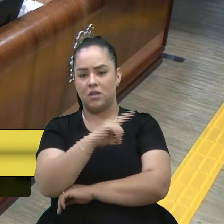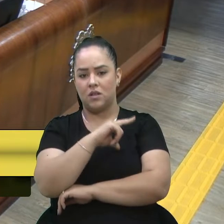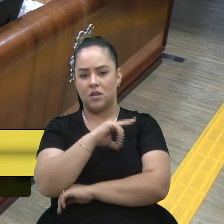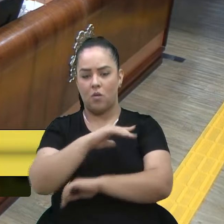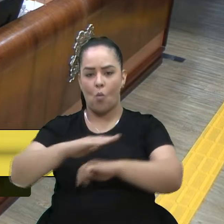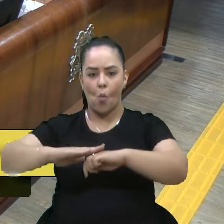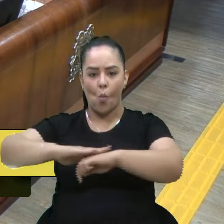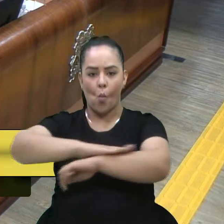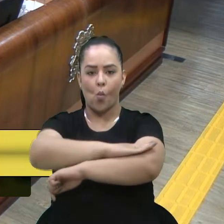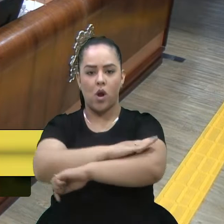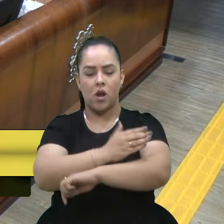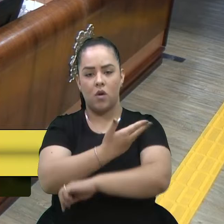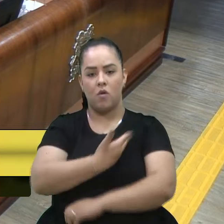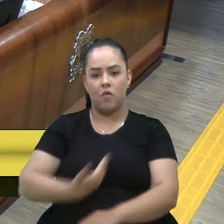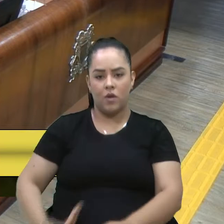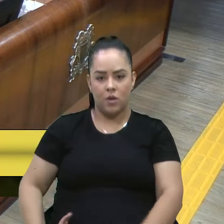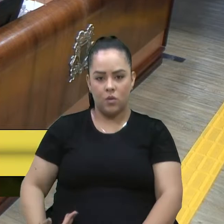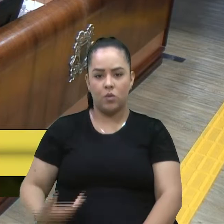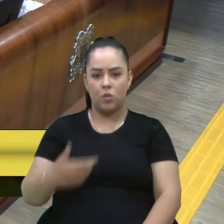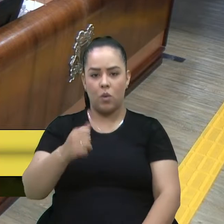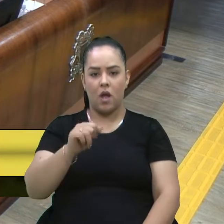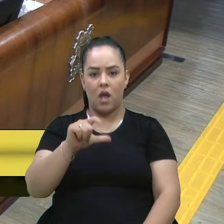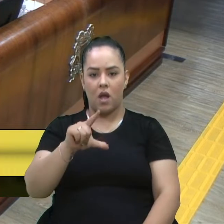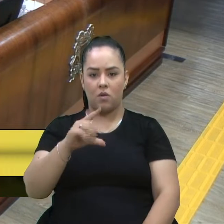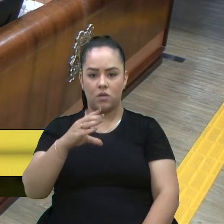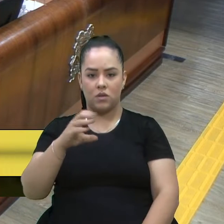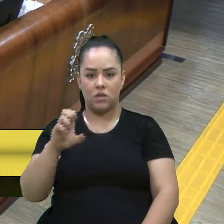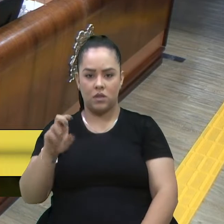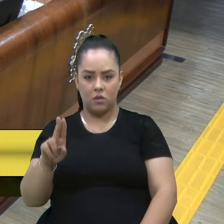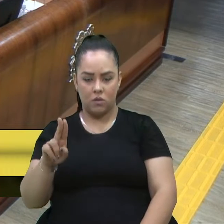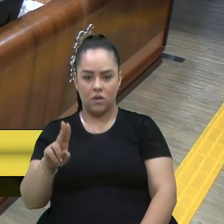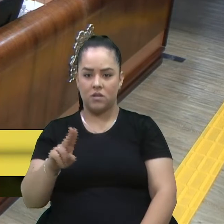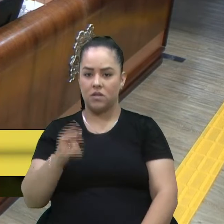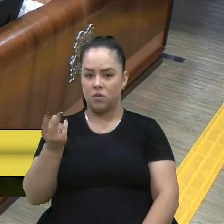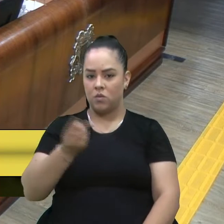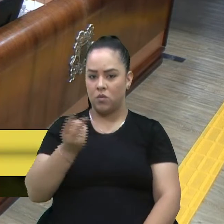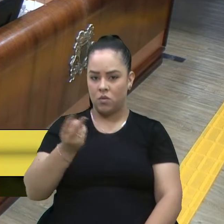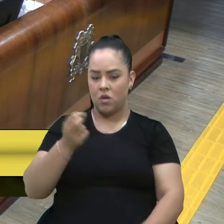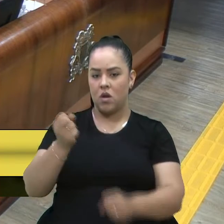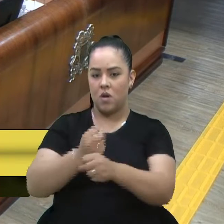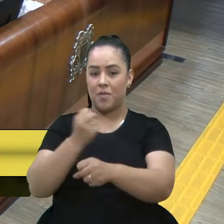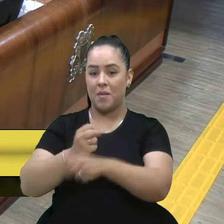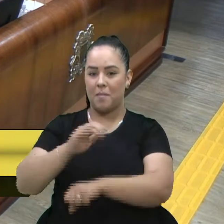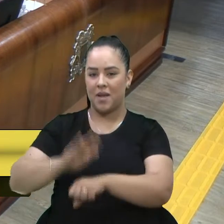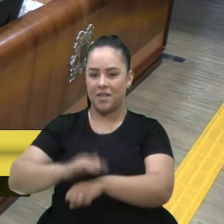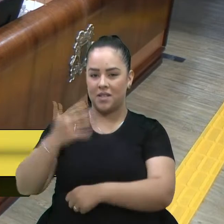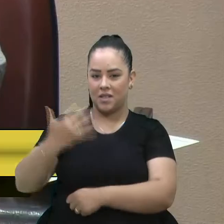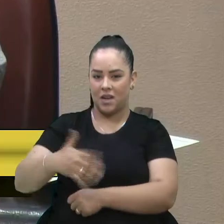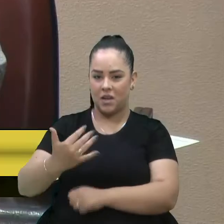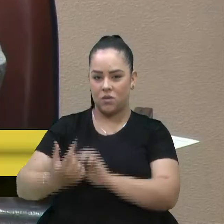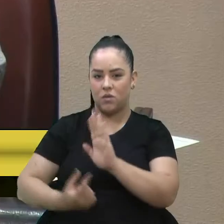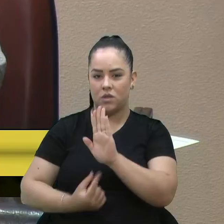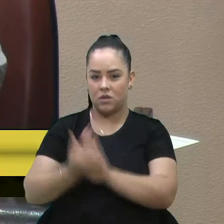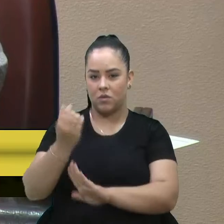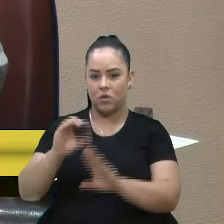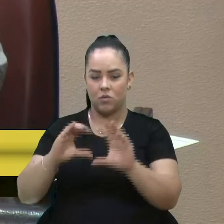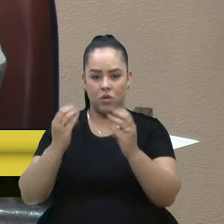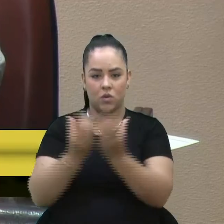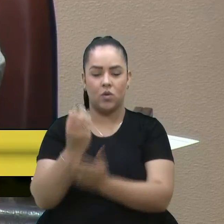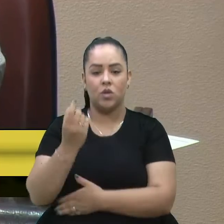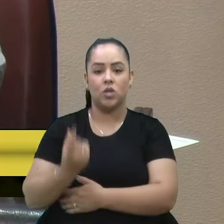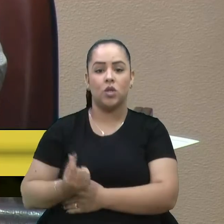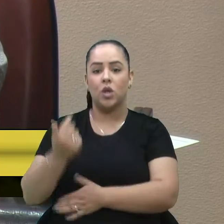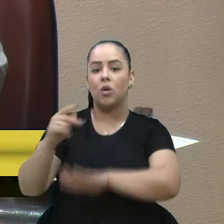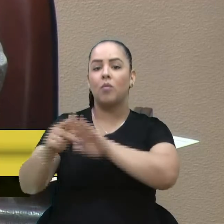Alceu. Foi a segunda obra mais cara do orçamento comunitário. Foi recurso do orçamento